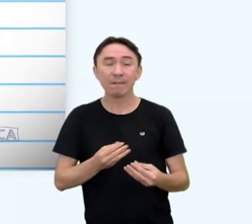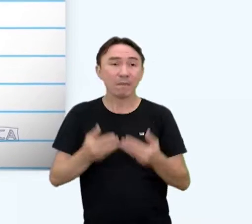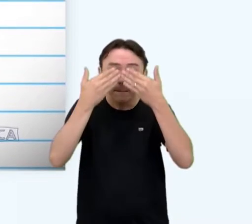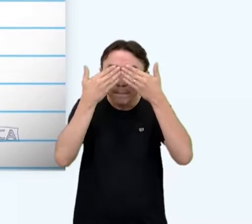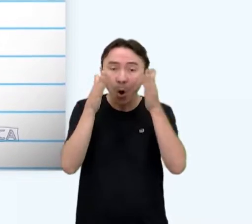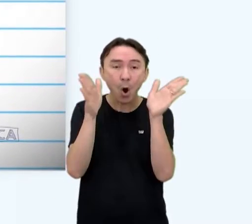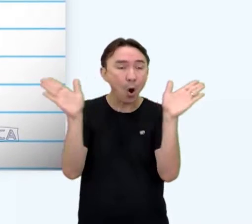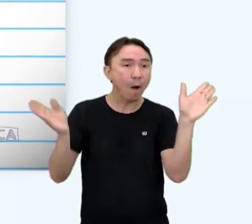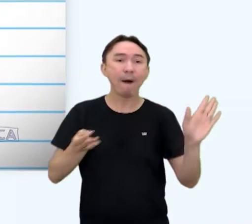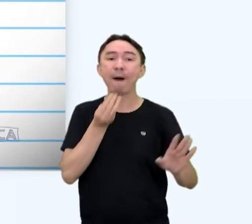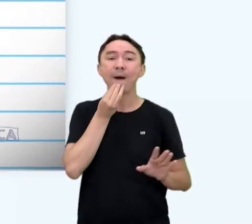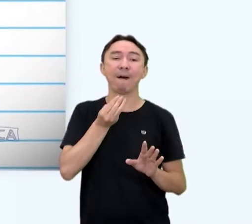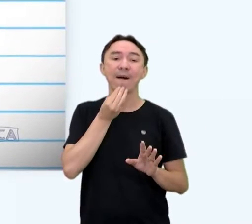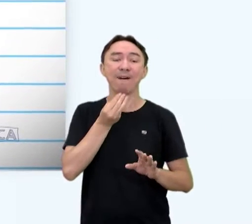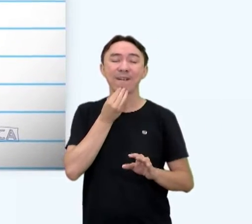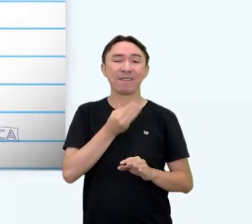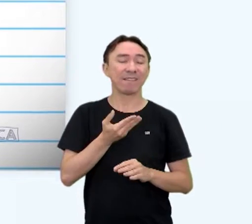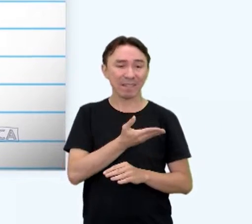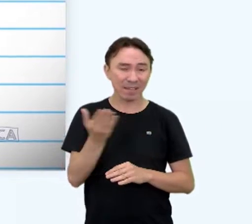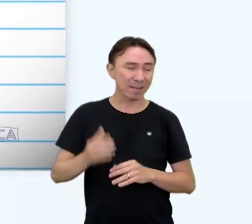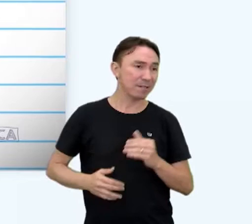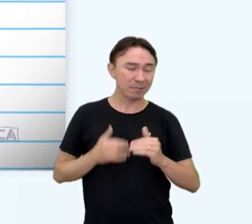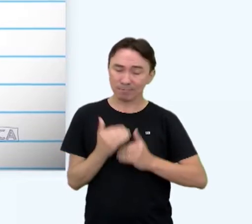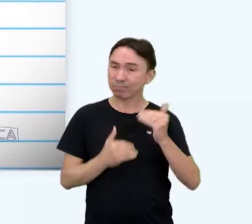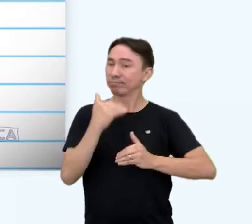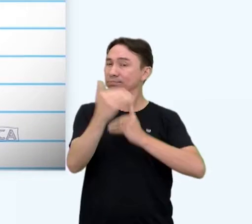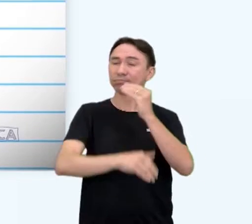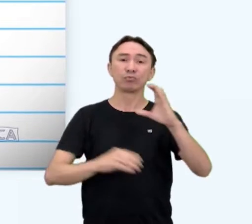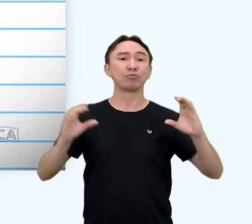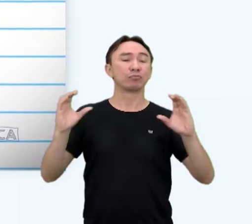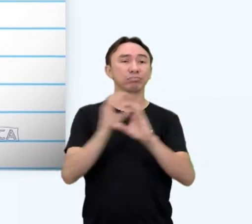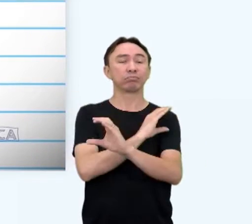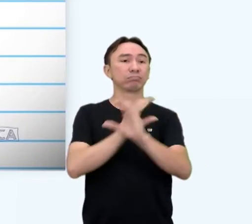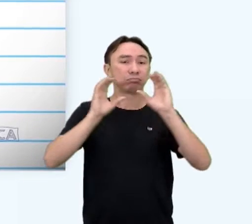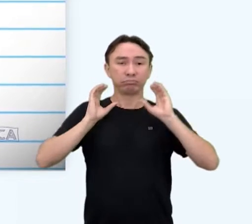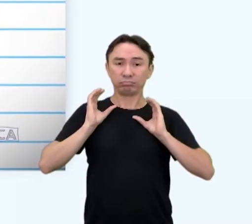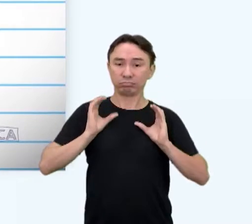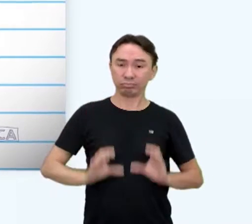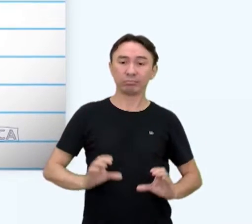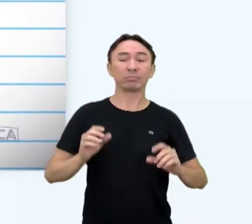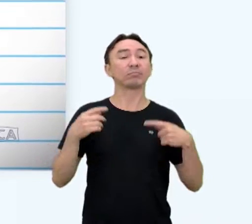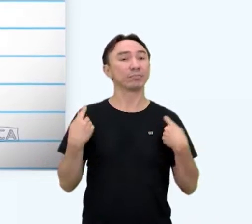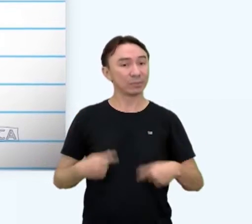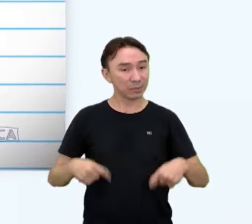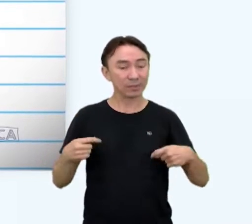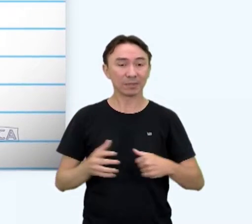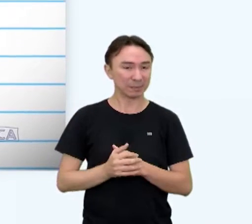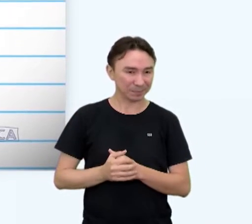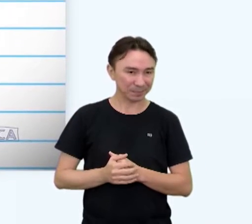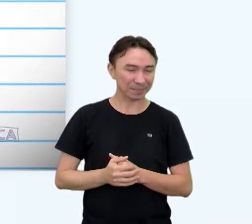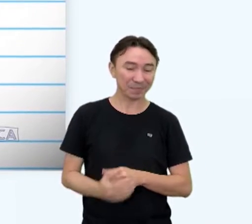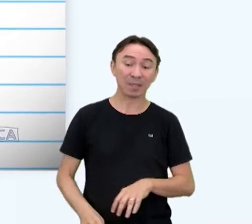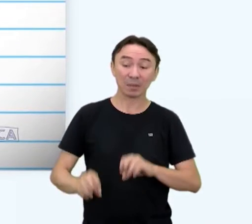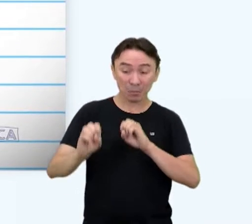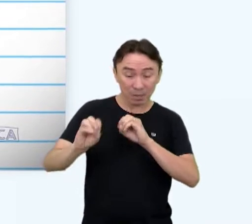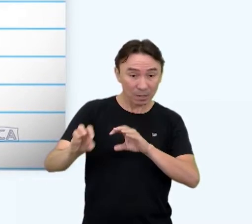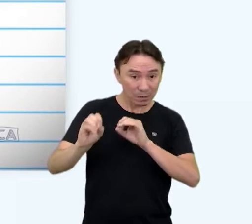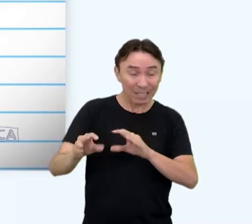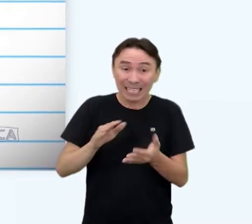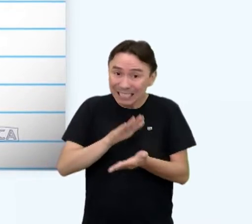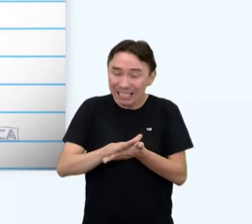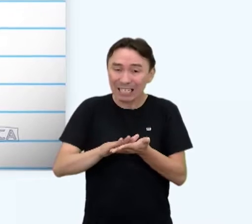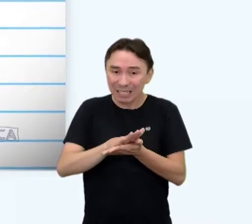ideal de liberdade e o pleno exercício da cidadania passam obrigatoriamente por ela. Sem ela, o ser humano encontra-se